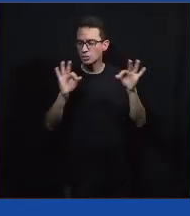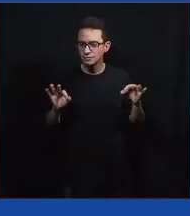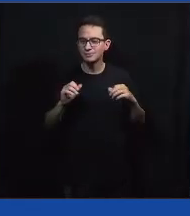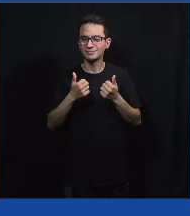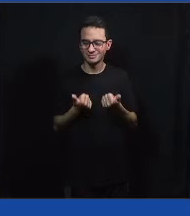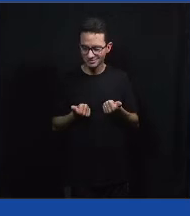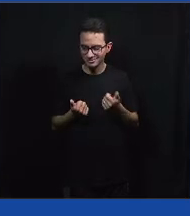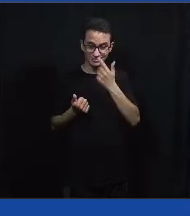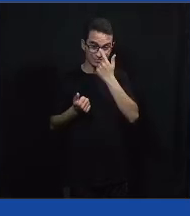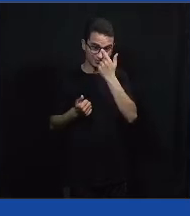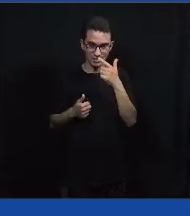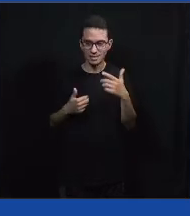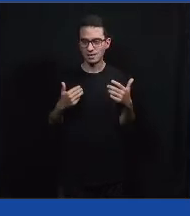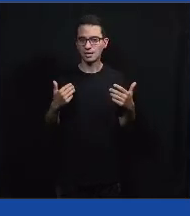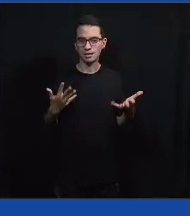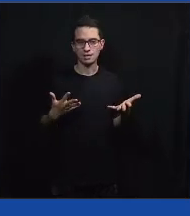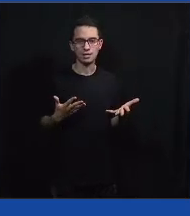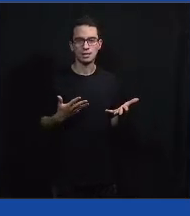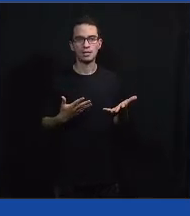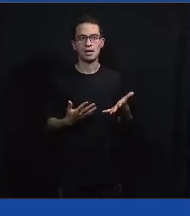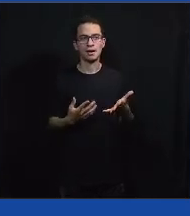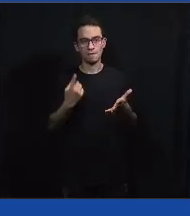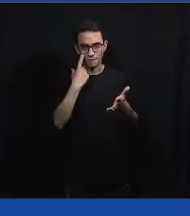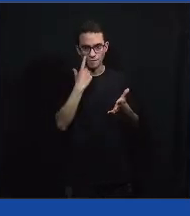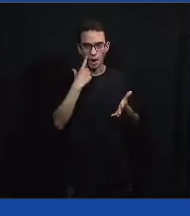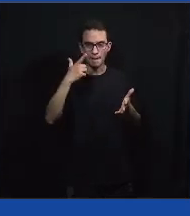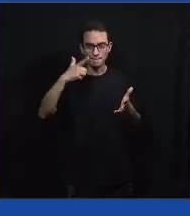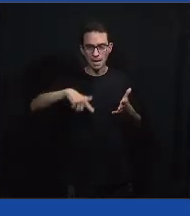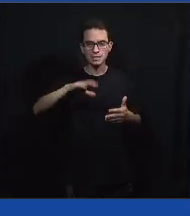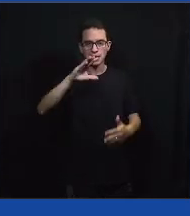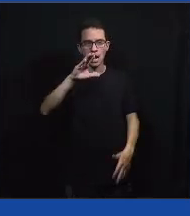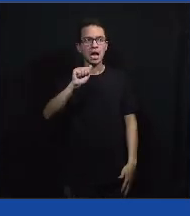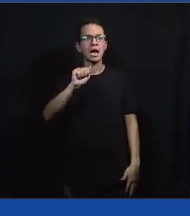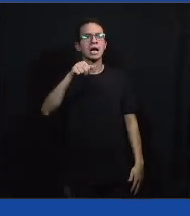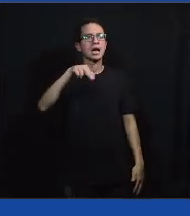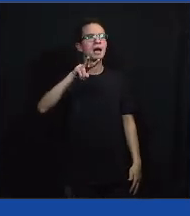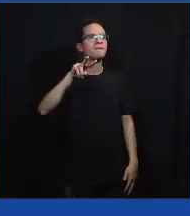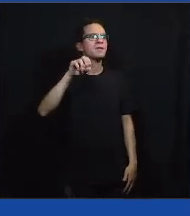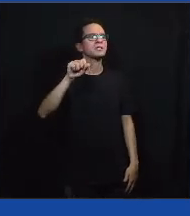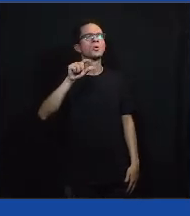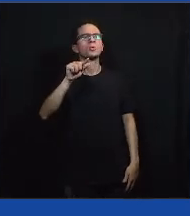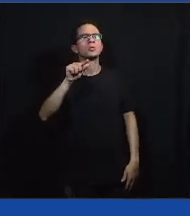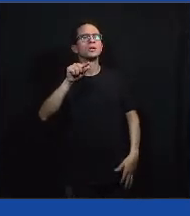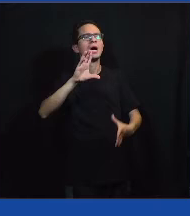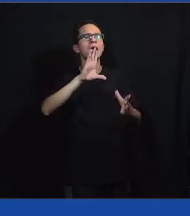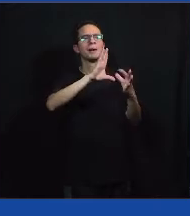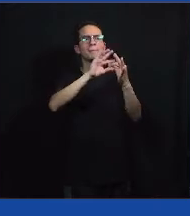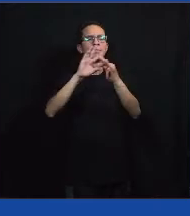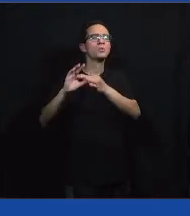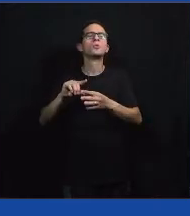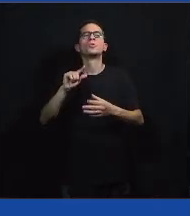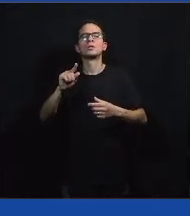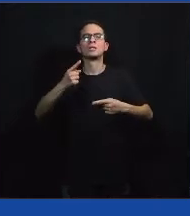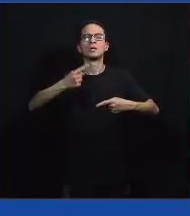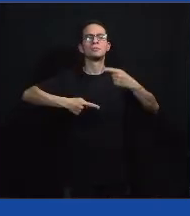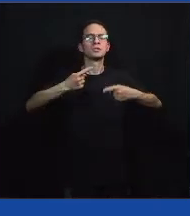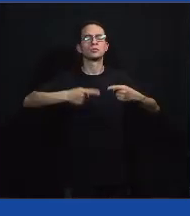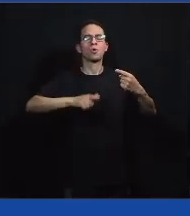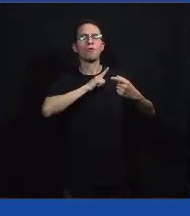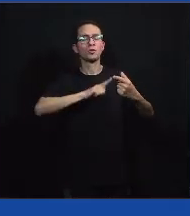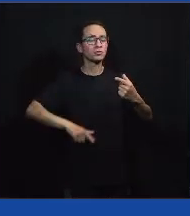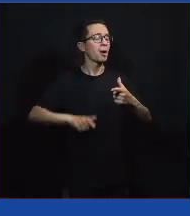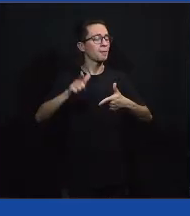Boa, galera. Então, partindo para a próxima parte do nosso Canvas, a gente vai pensar um pouco no contexto político do nosso problema. Carol até já trouxe que,